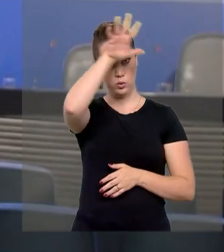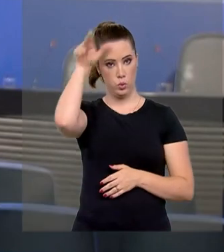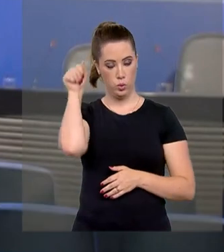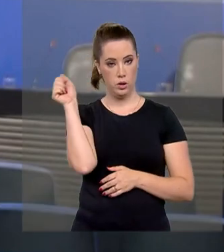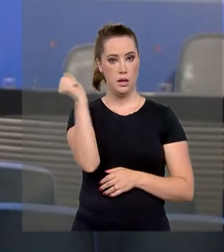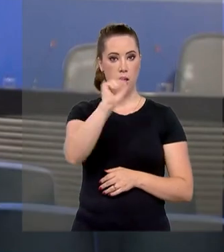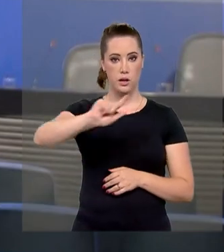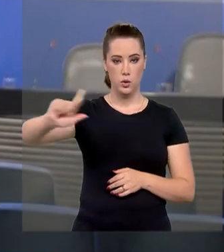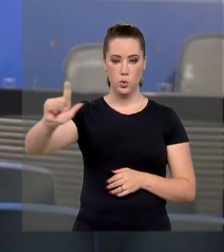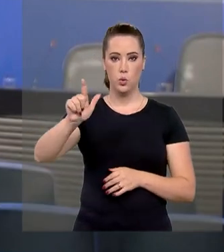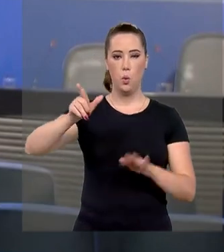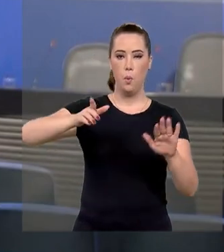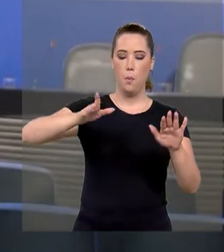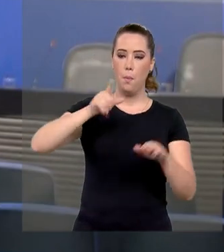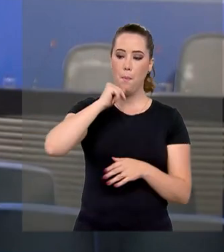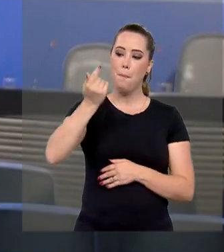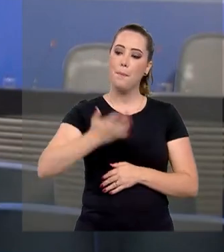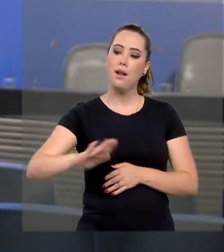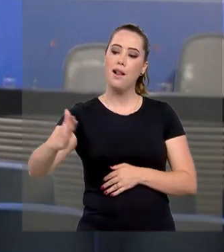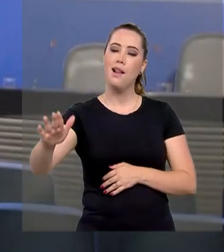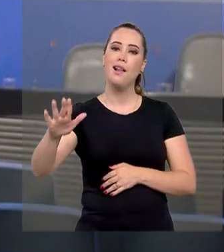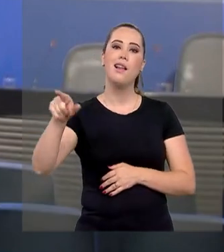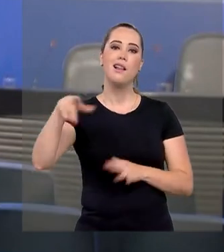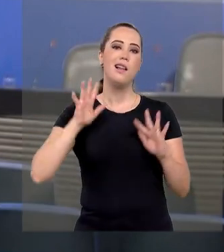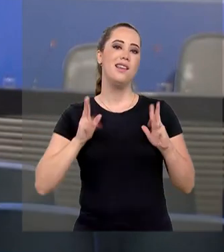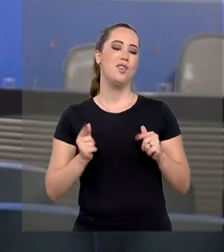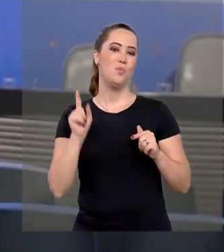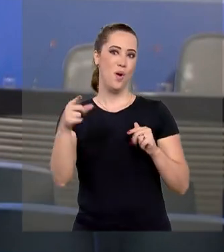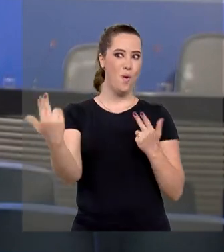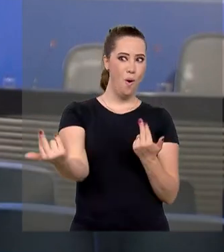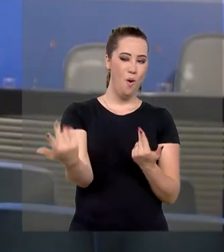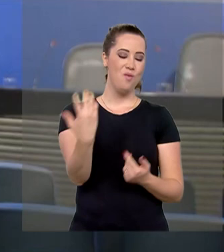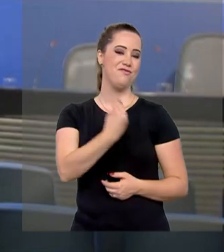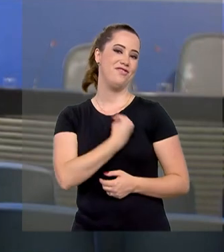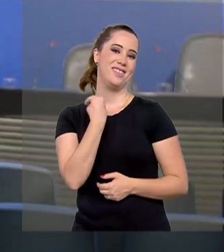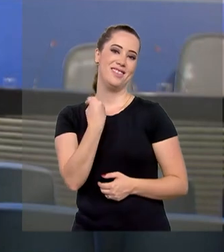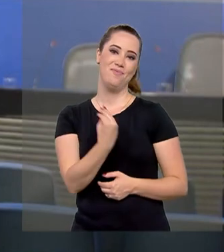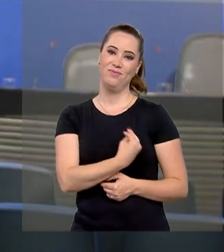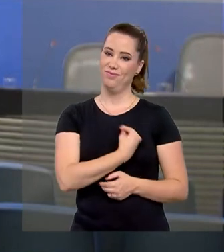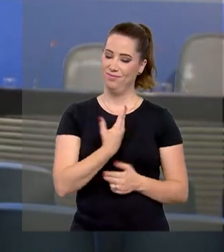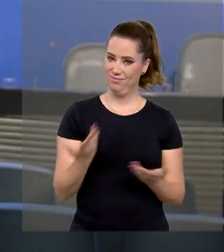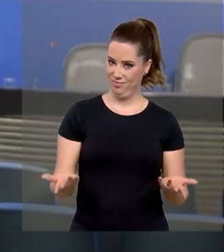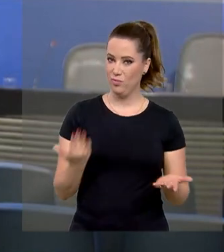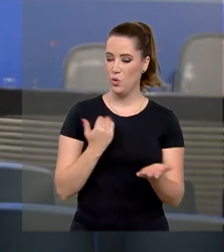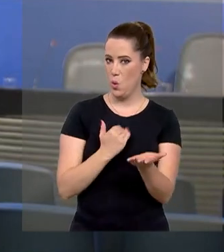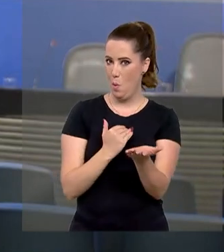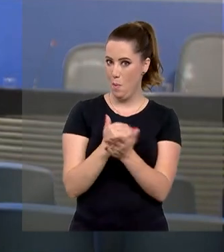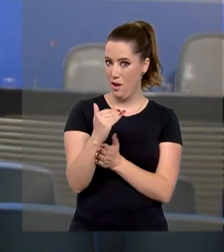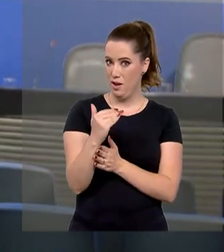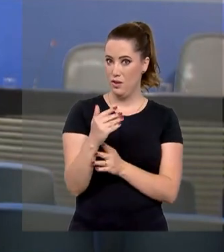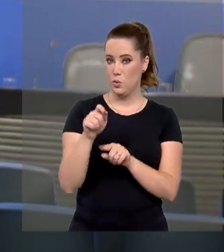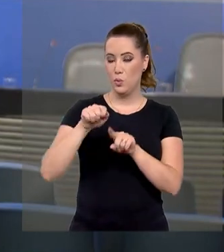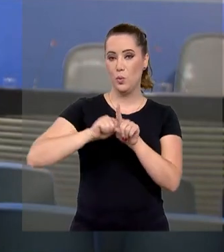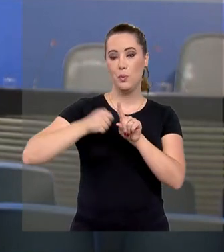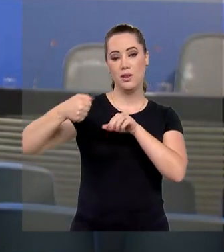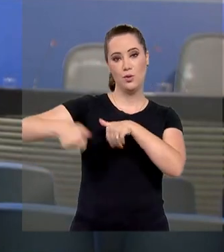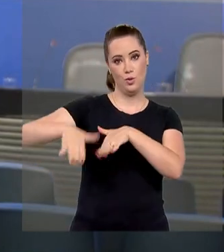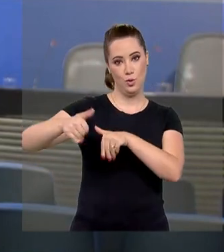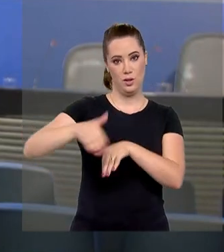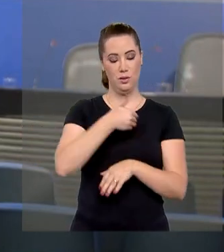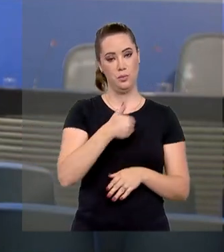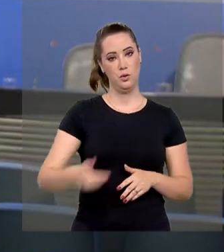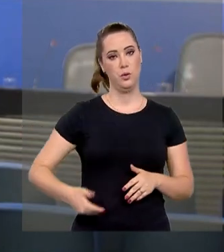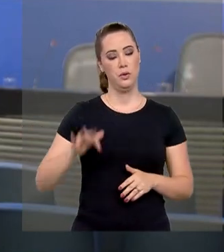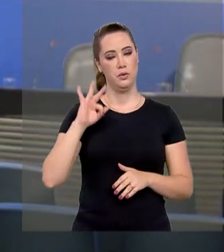Mar Limpo é Vida. Desde que surgiram as primeiras manchas de óleo na costa nordestina, no começo de setembro, o governo